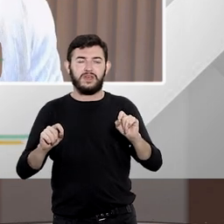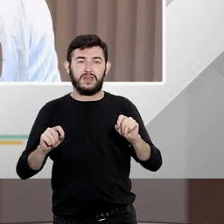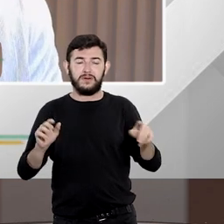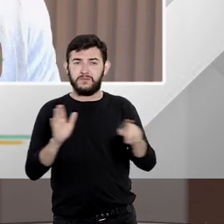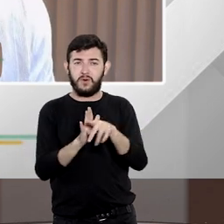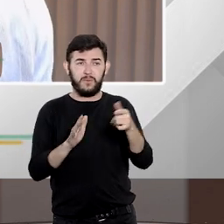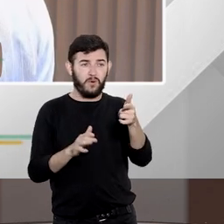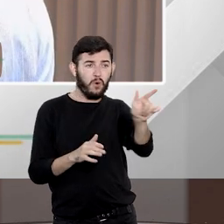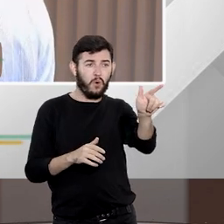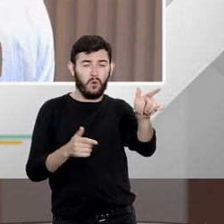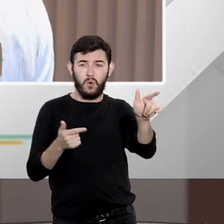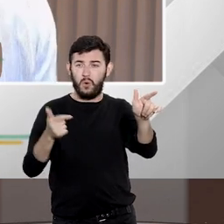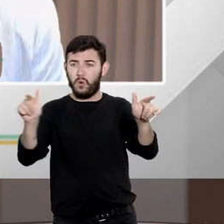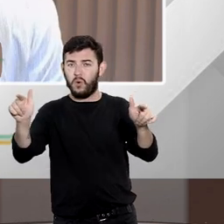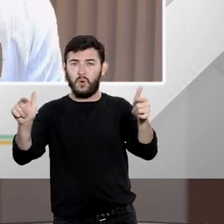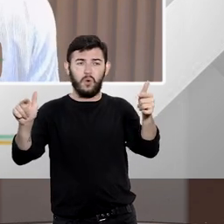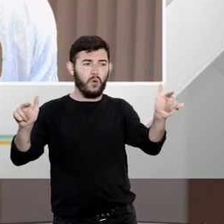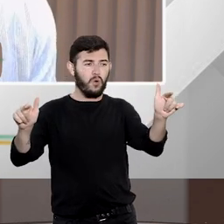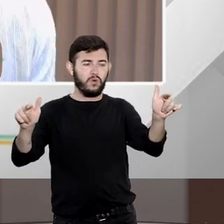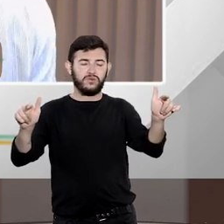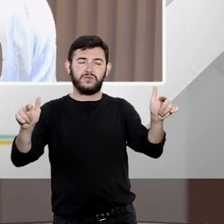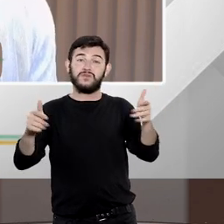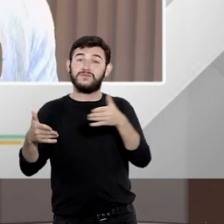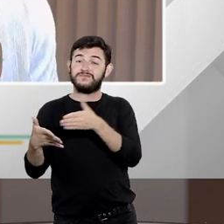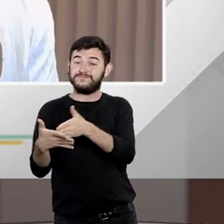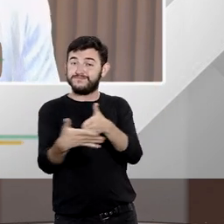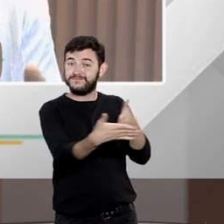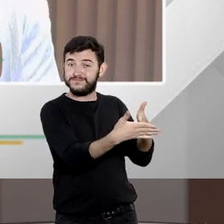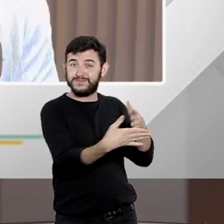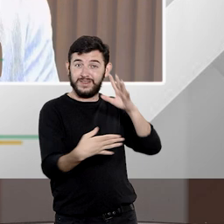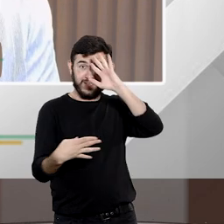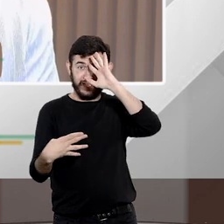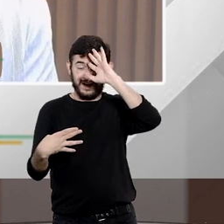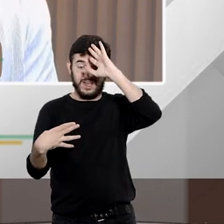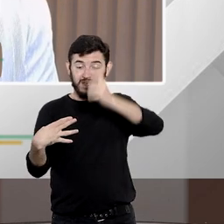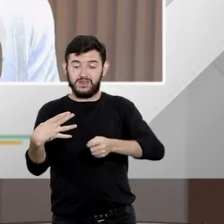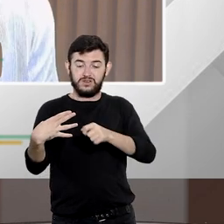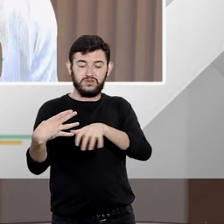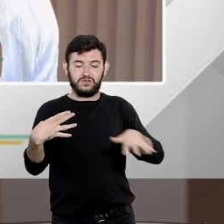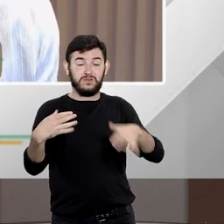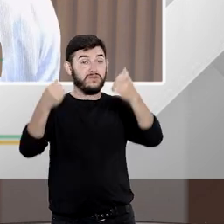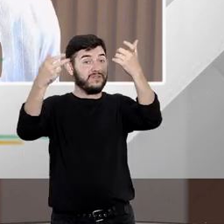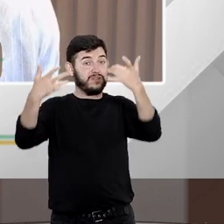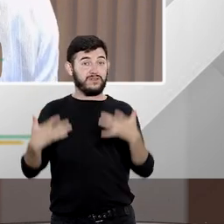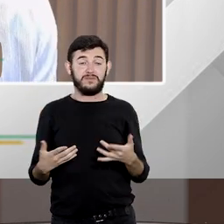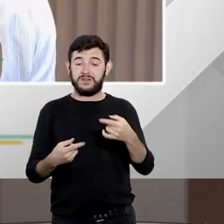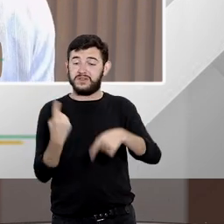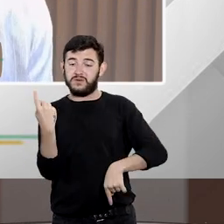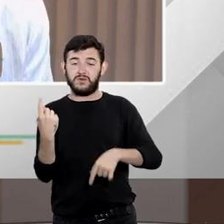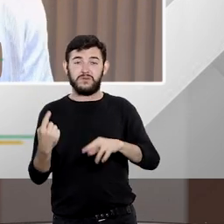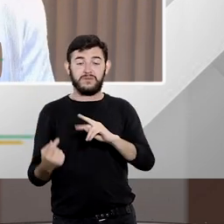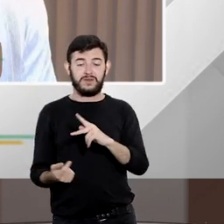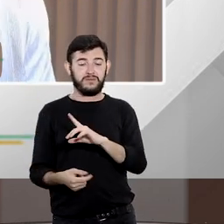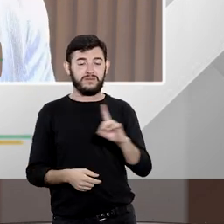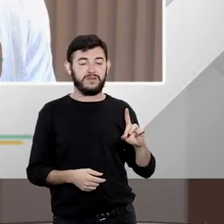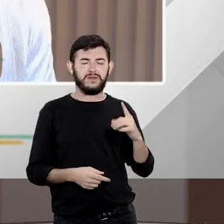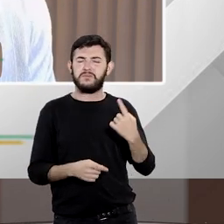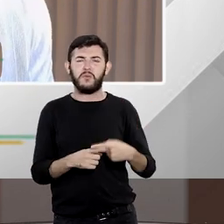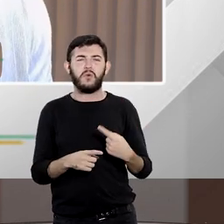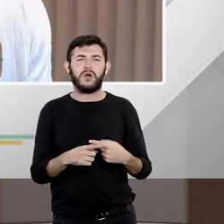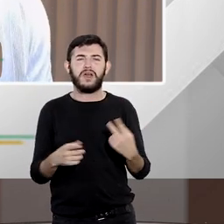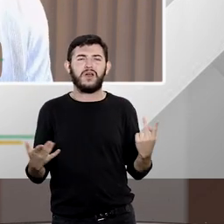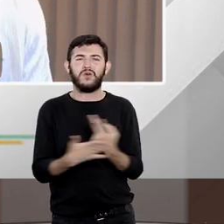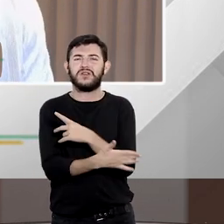vai encontrar uma limitação então a jurisprudência vai dizer que nesse caso não cabe habeas data porque